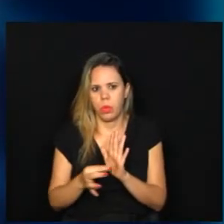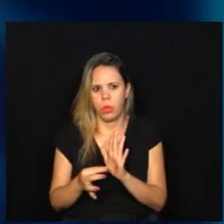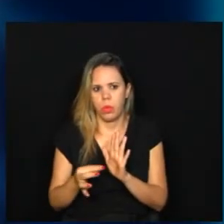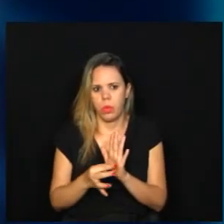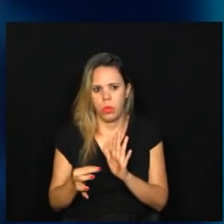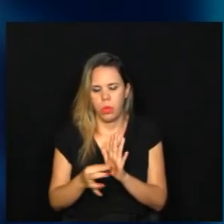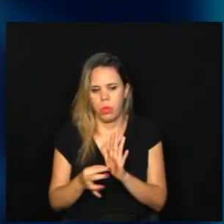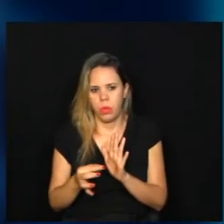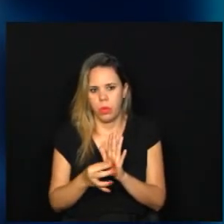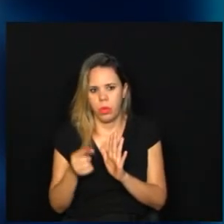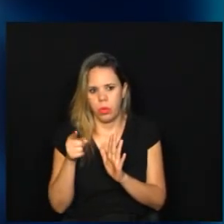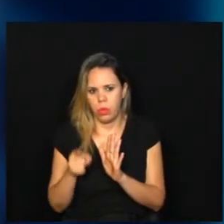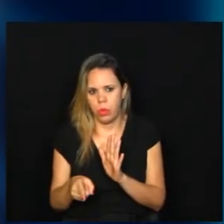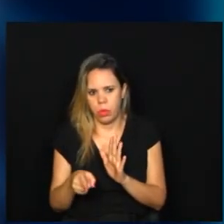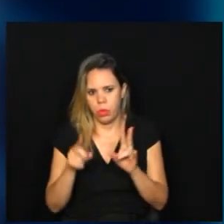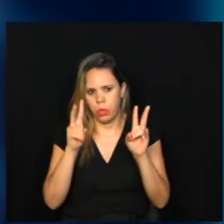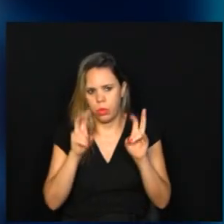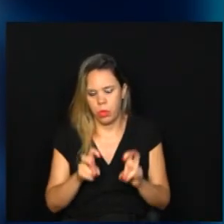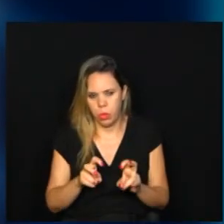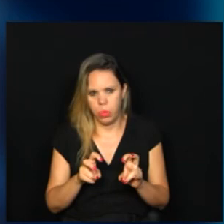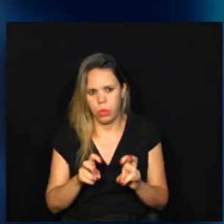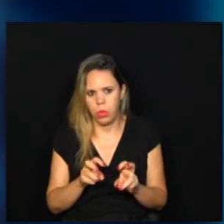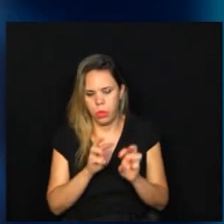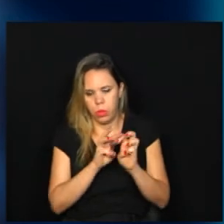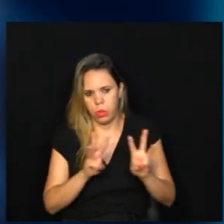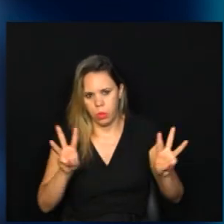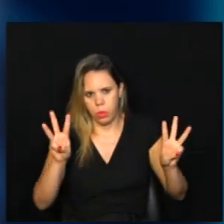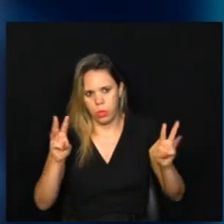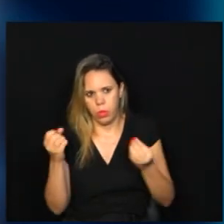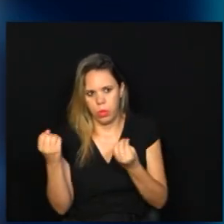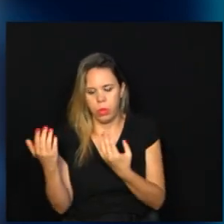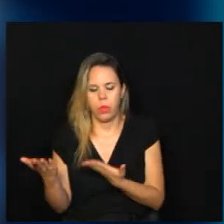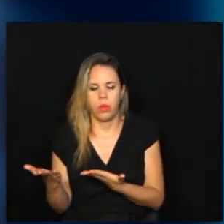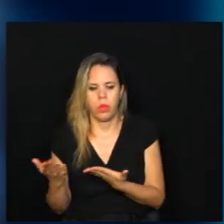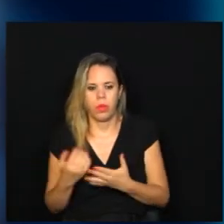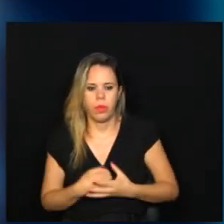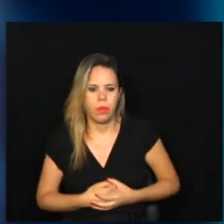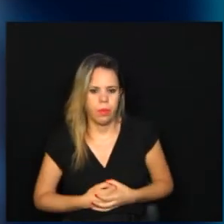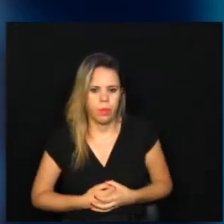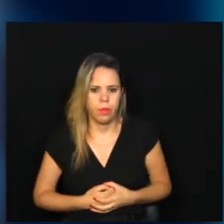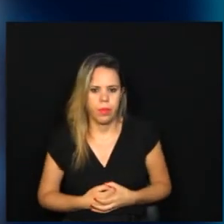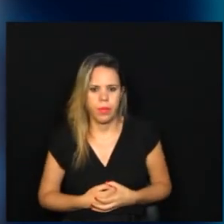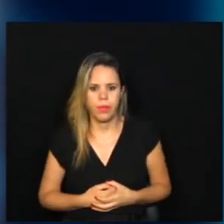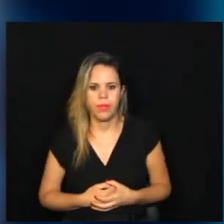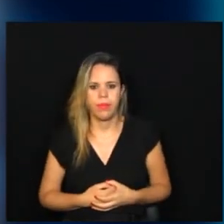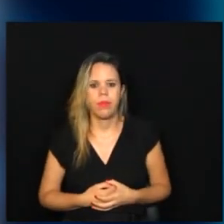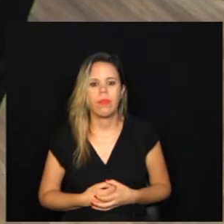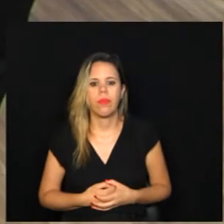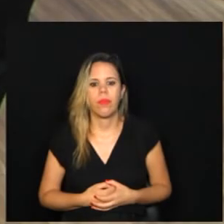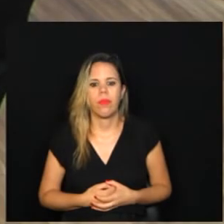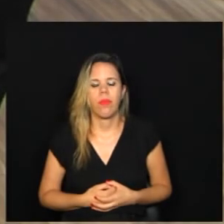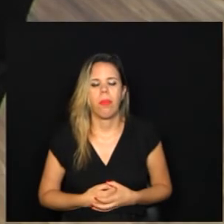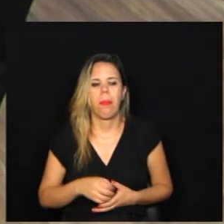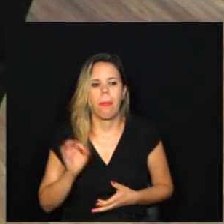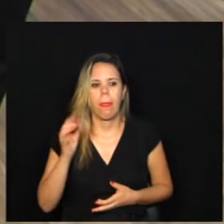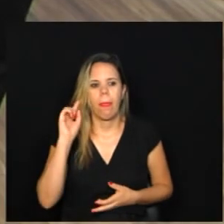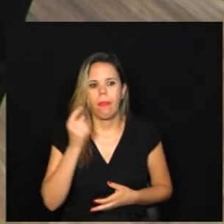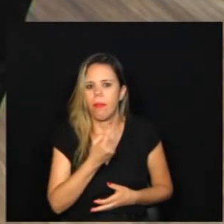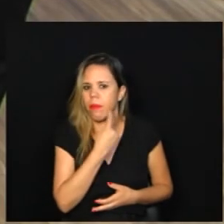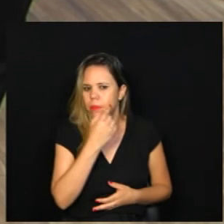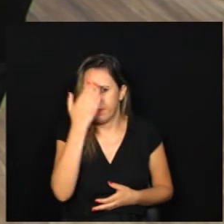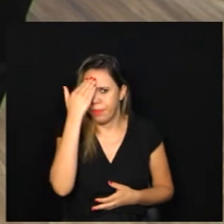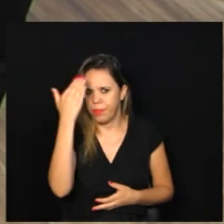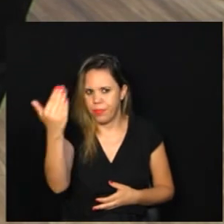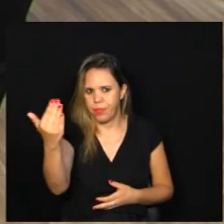a respeito deste tema, www.campinas.sp.leg.br. Certo, Mirna Abreu.